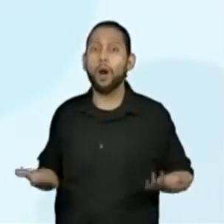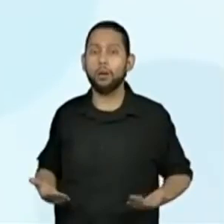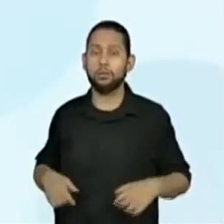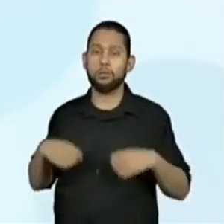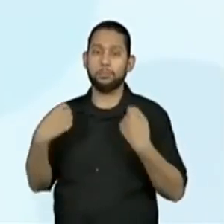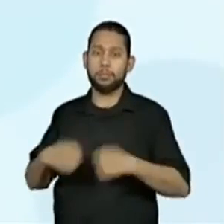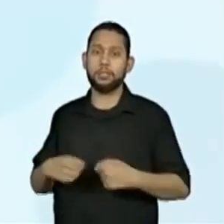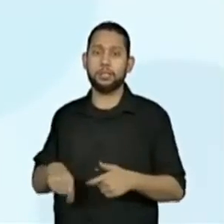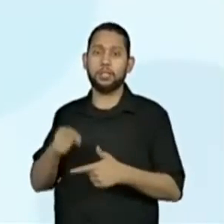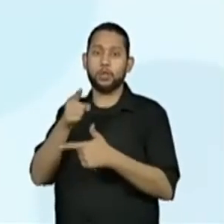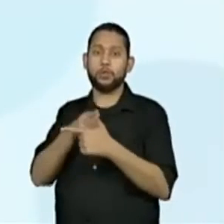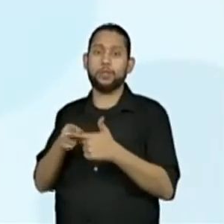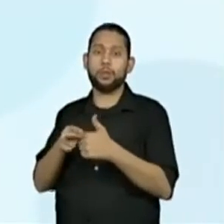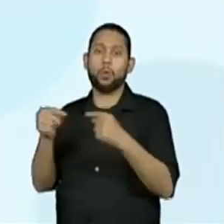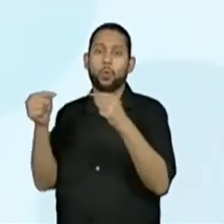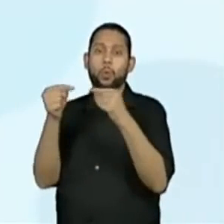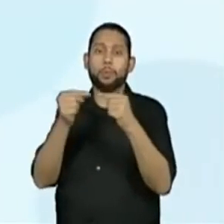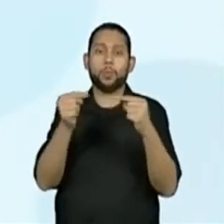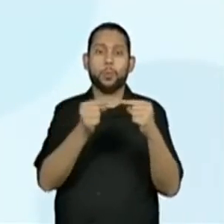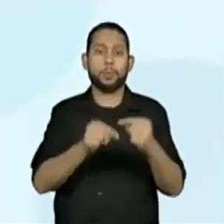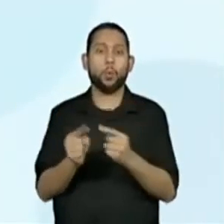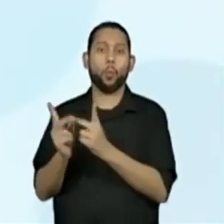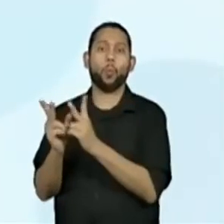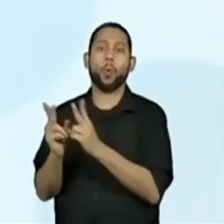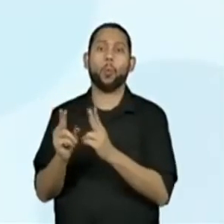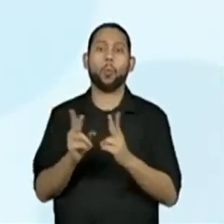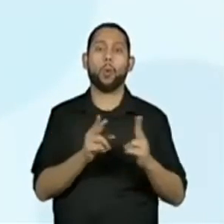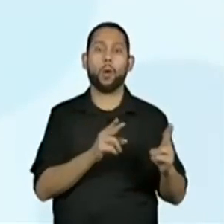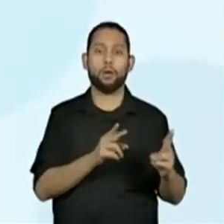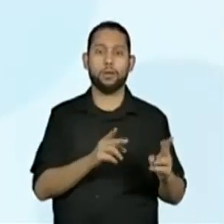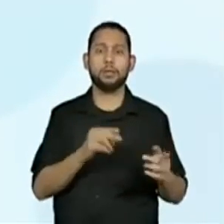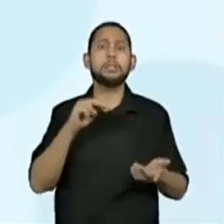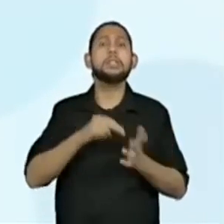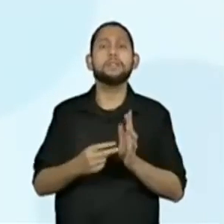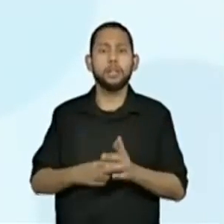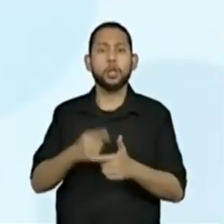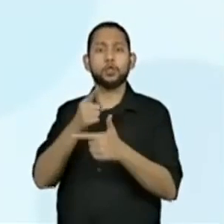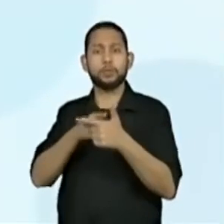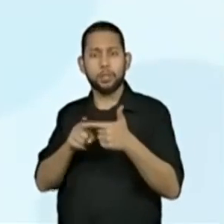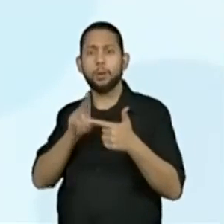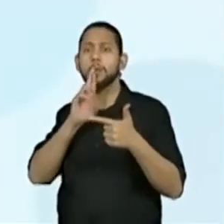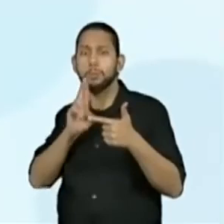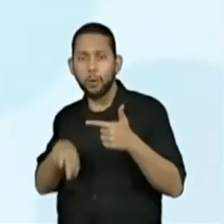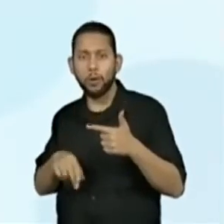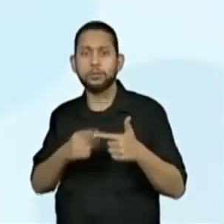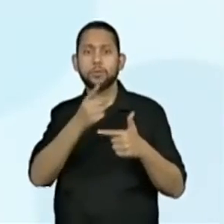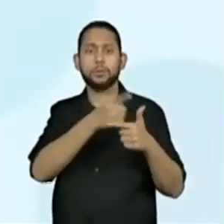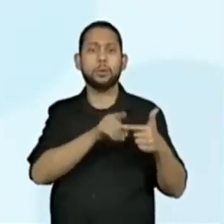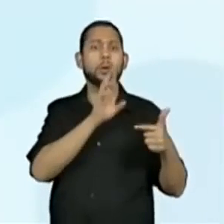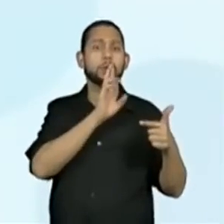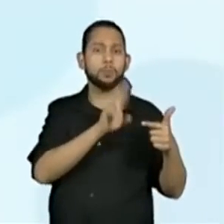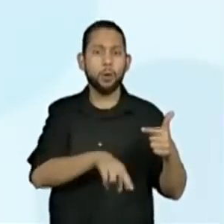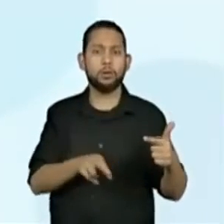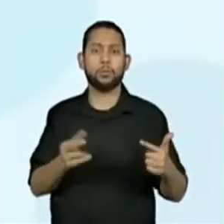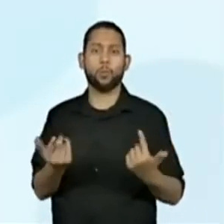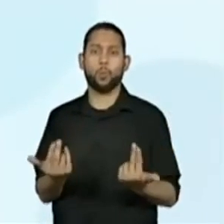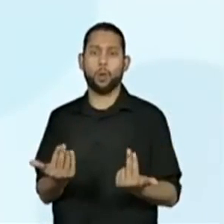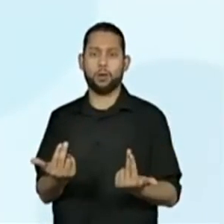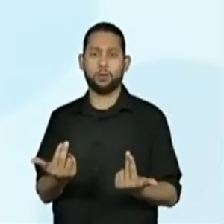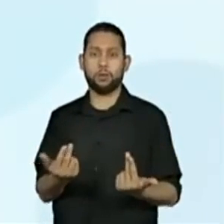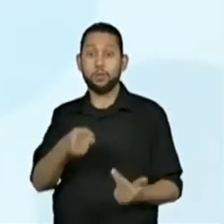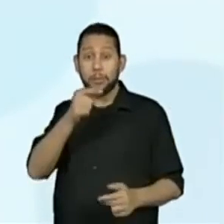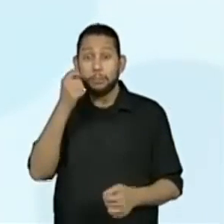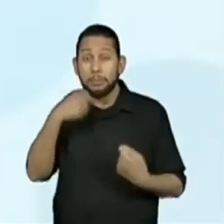equivalentes, ou seja, tenham o mesmo resultado. Pinte o caminho que Sara precisa